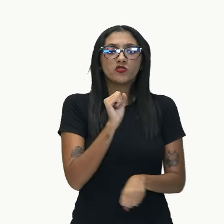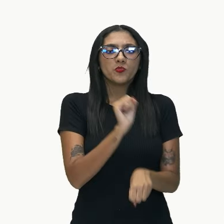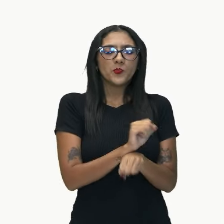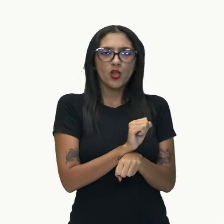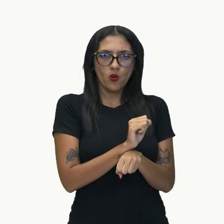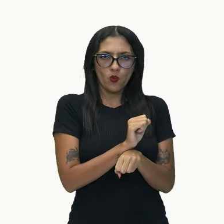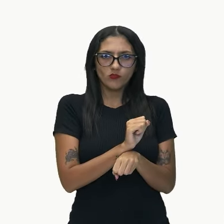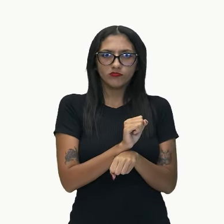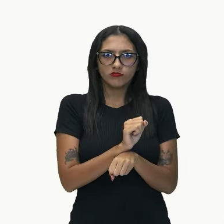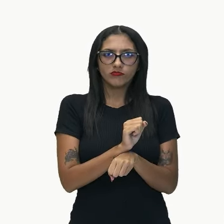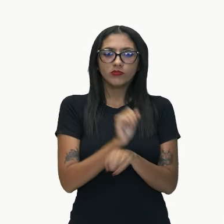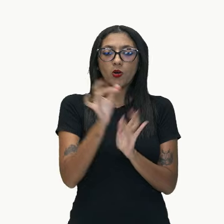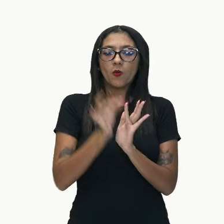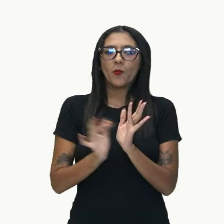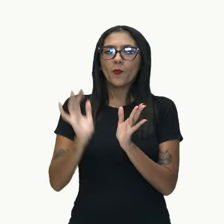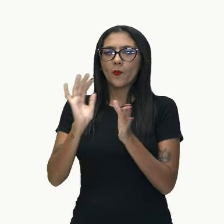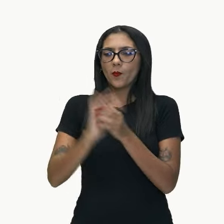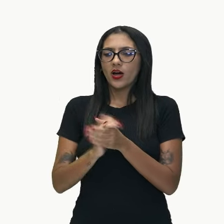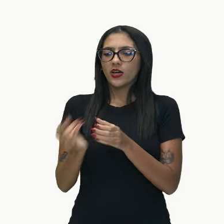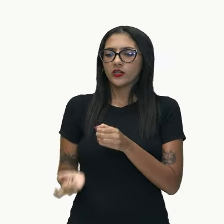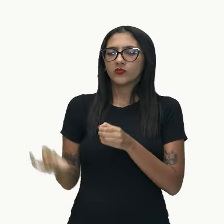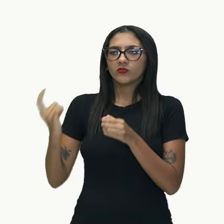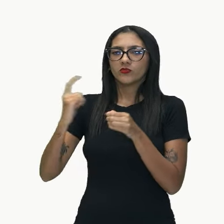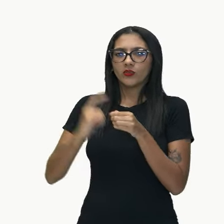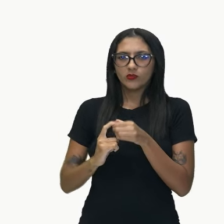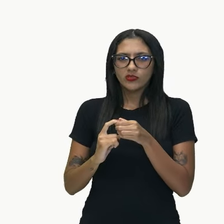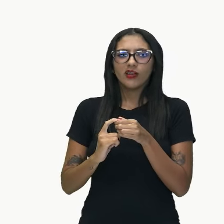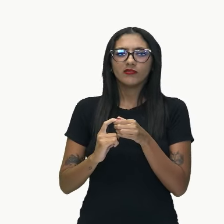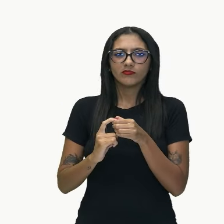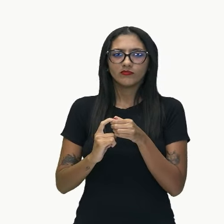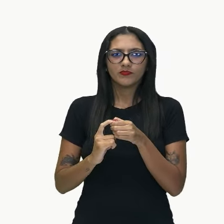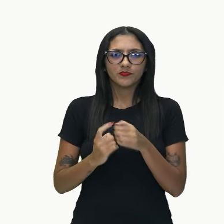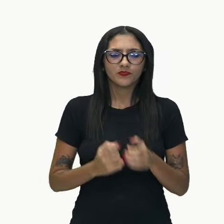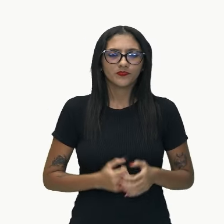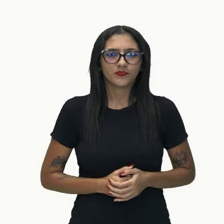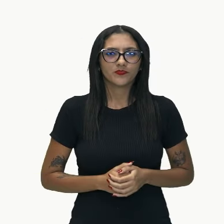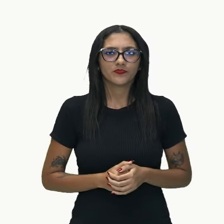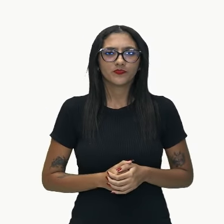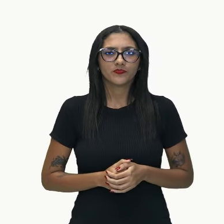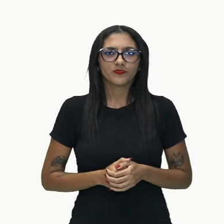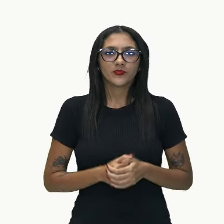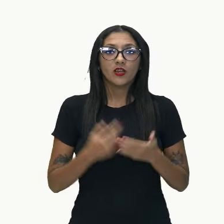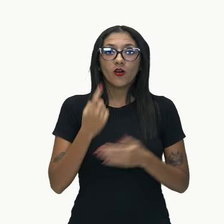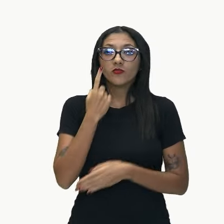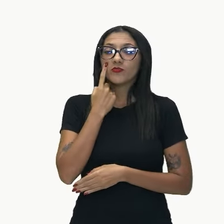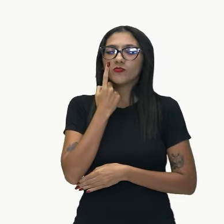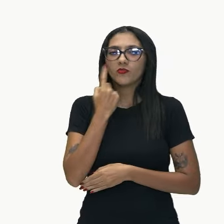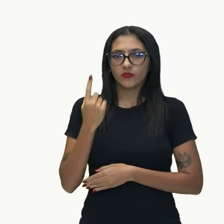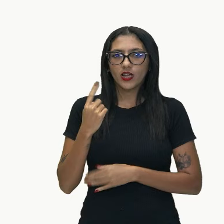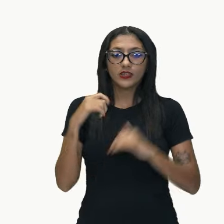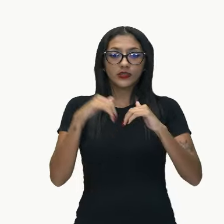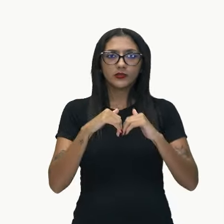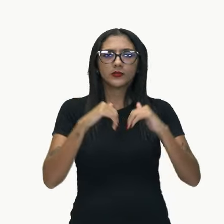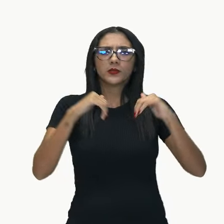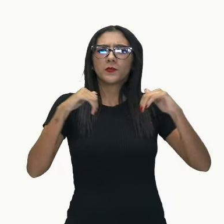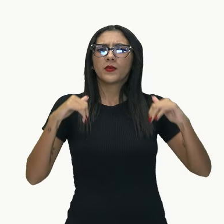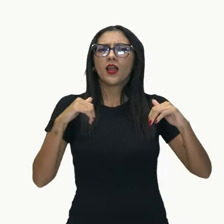e aí eu já vou ali muito despertamente no quê, né? O quê? Vai me ajudar a separar a primeira